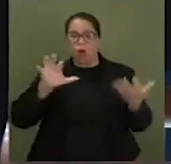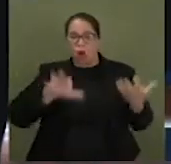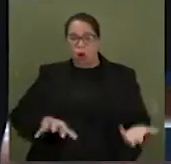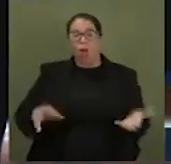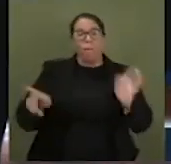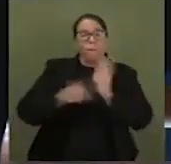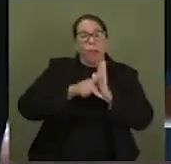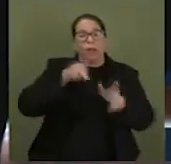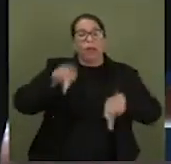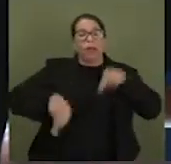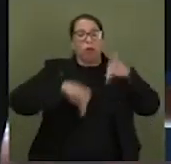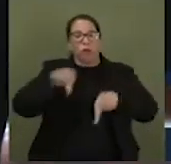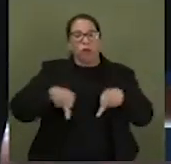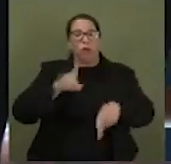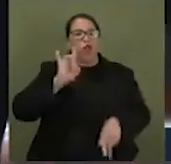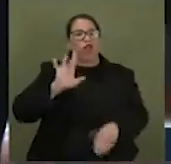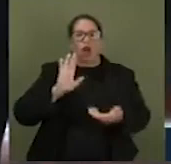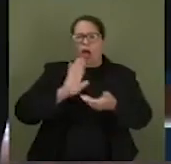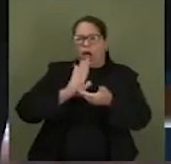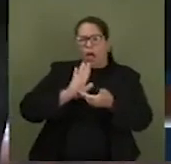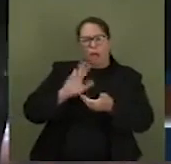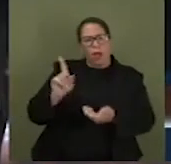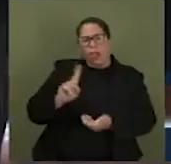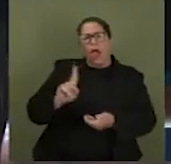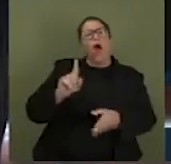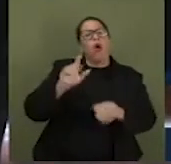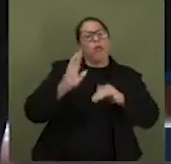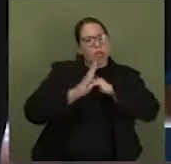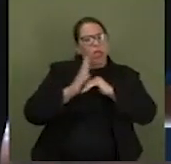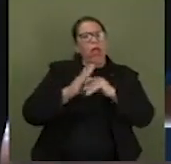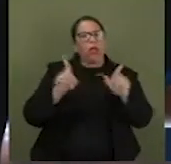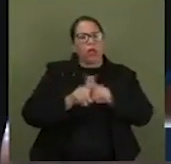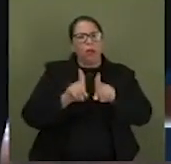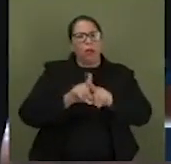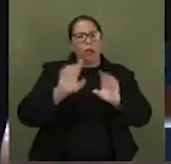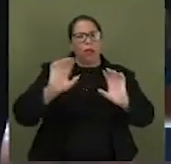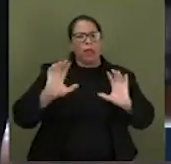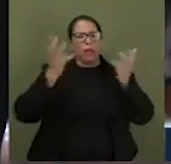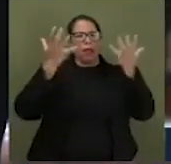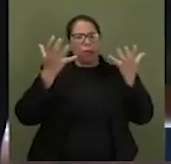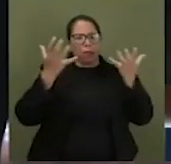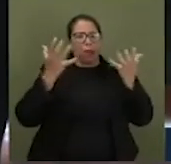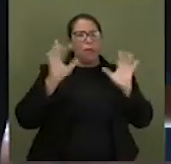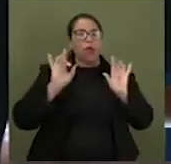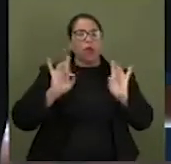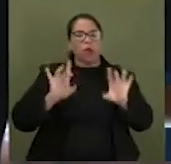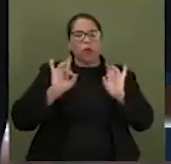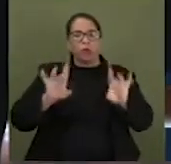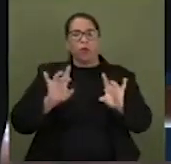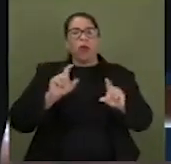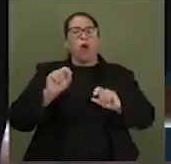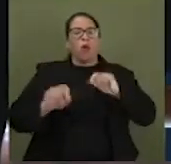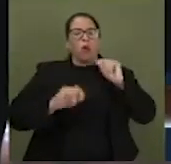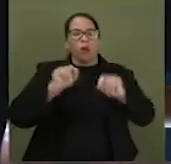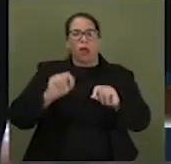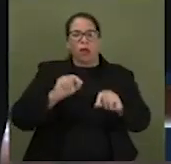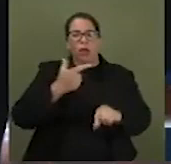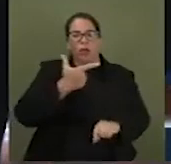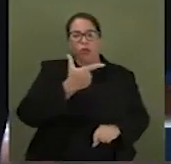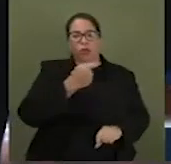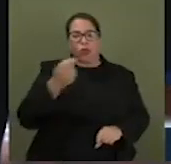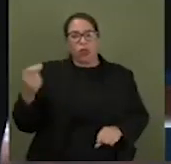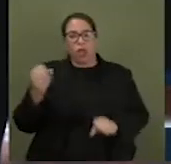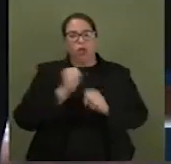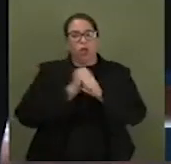Casa do Povo, não é só a Câmara dos Deputados, celebramos em sessão especial os 200